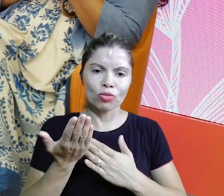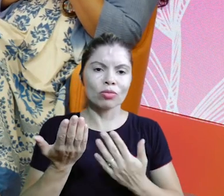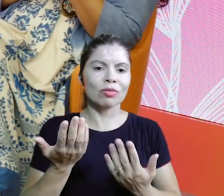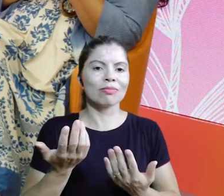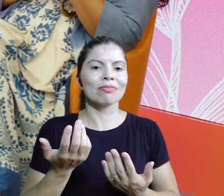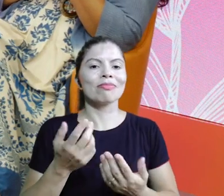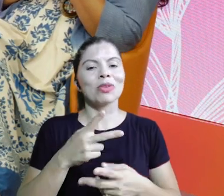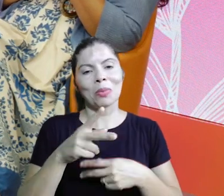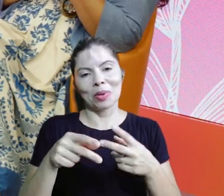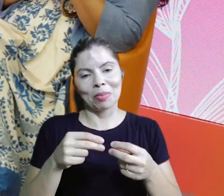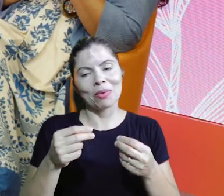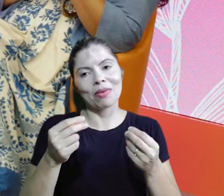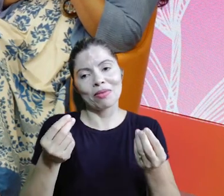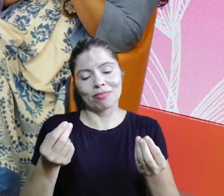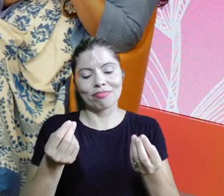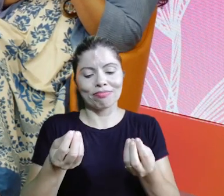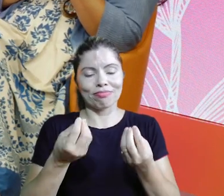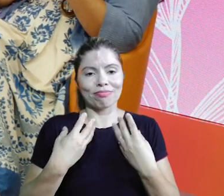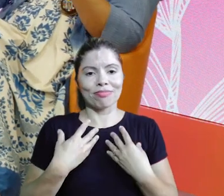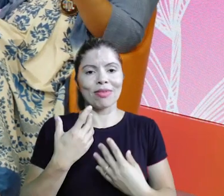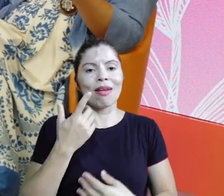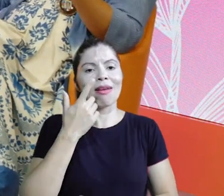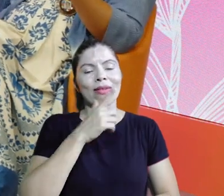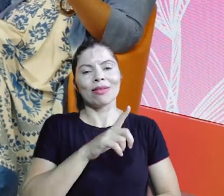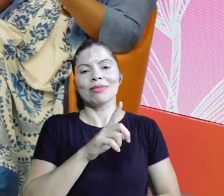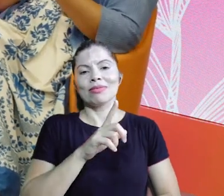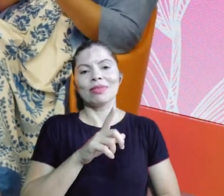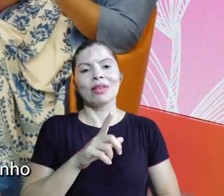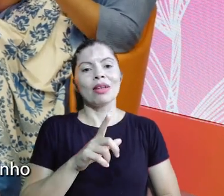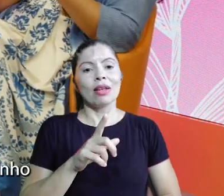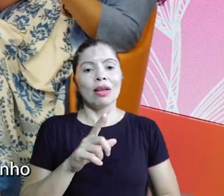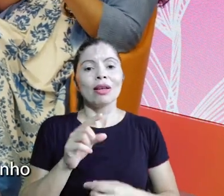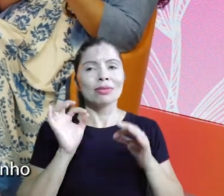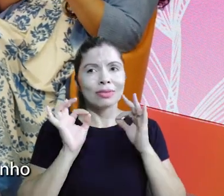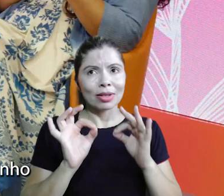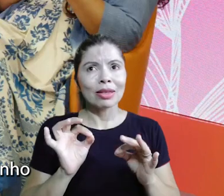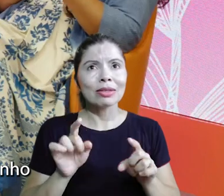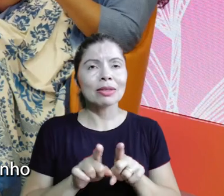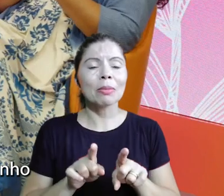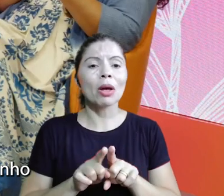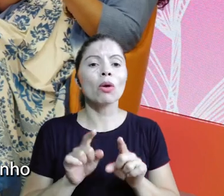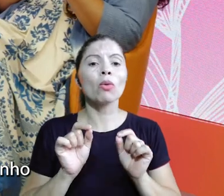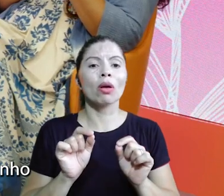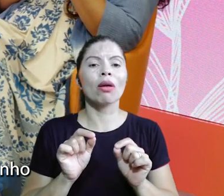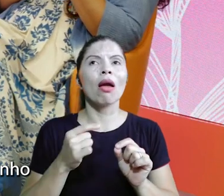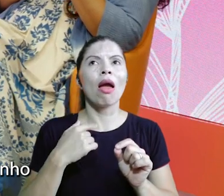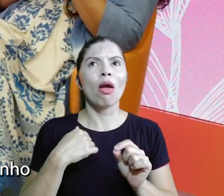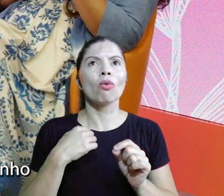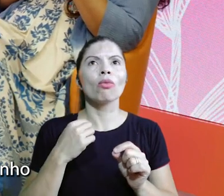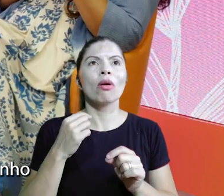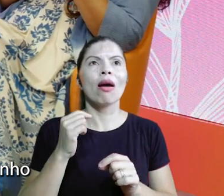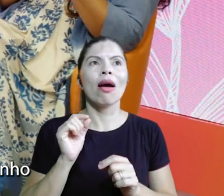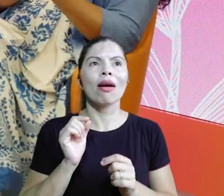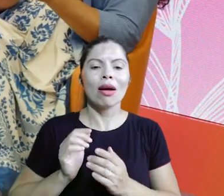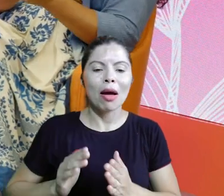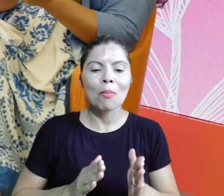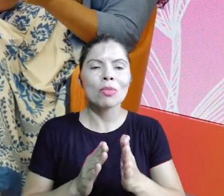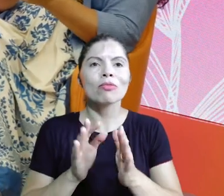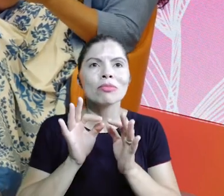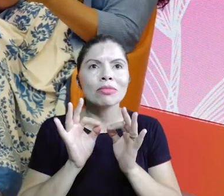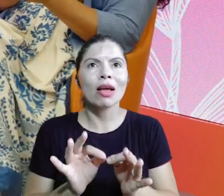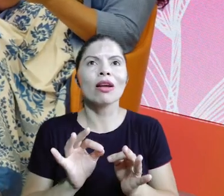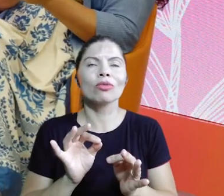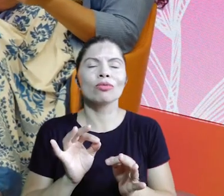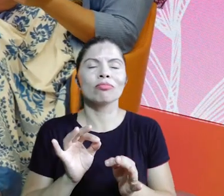Mas o prêmio foi, é isso, é um presente, e a certeza de que a gente tá no caminho